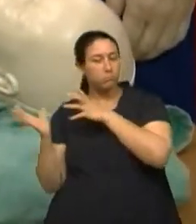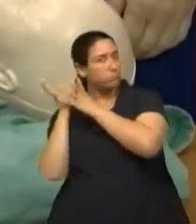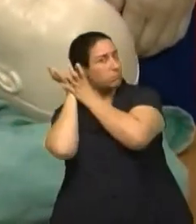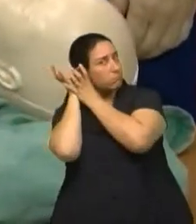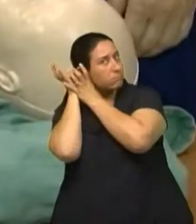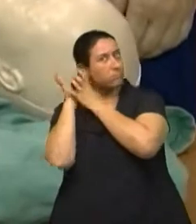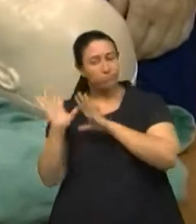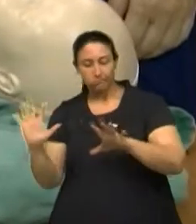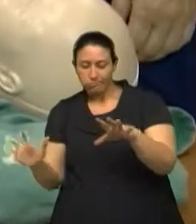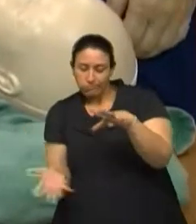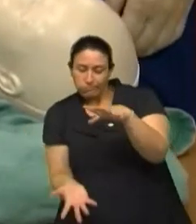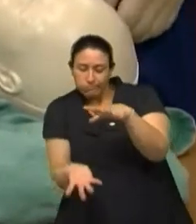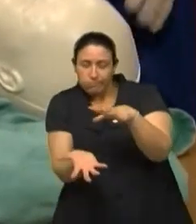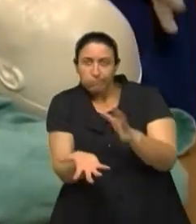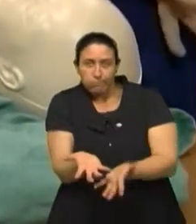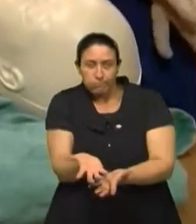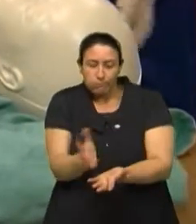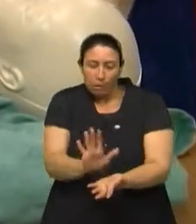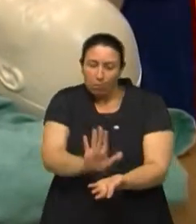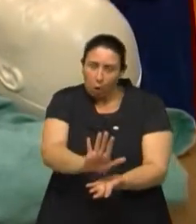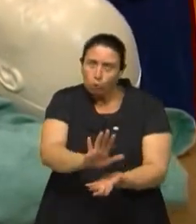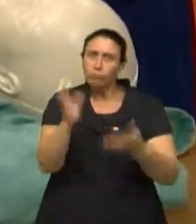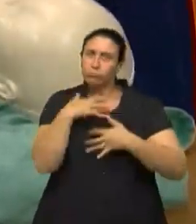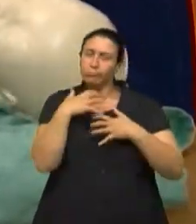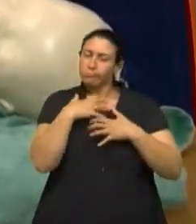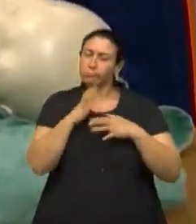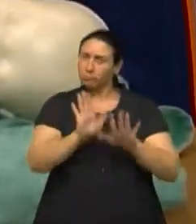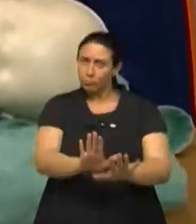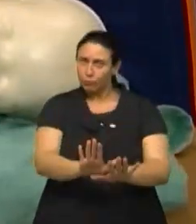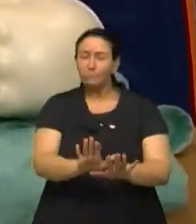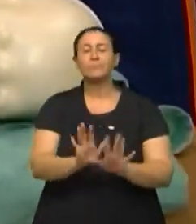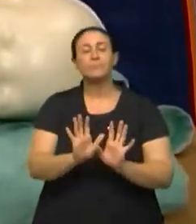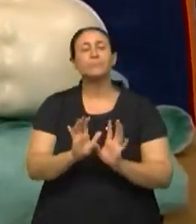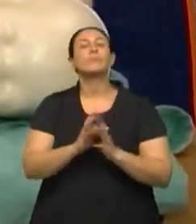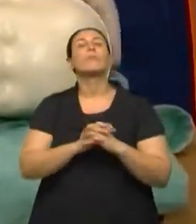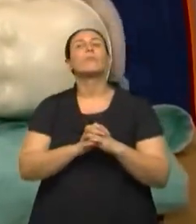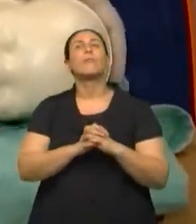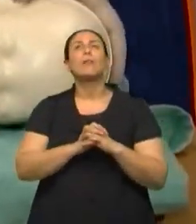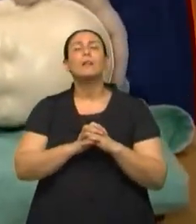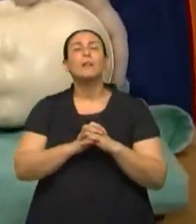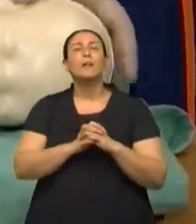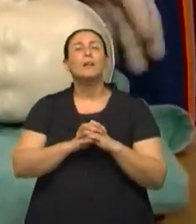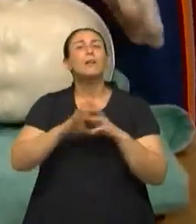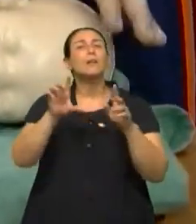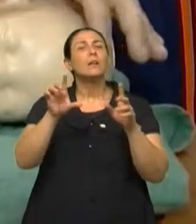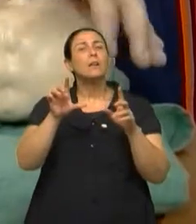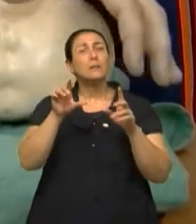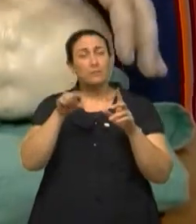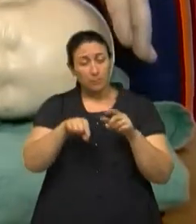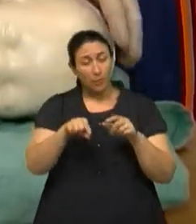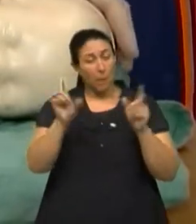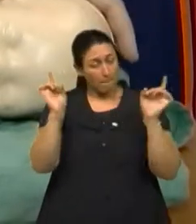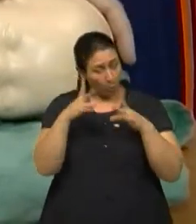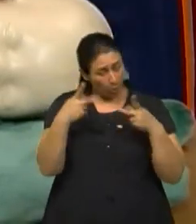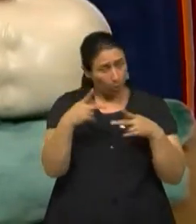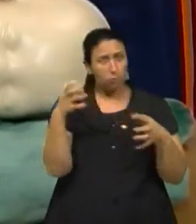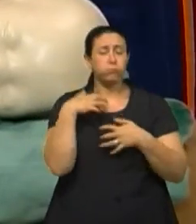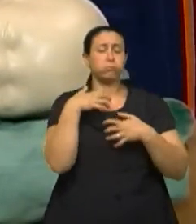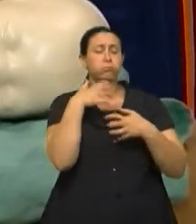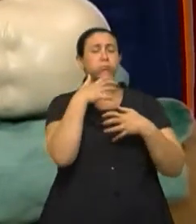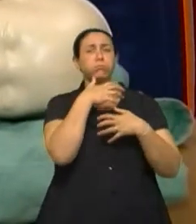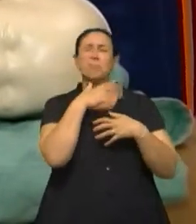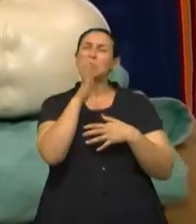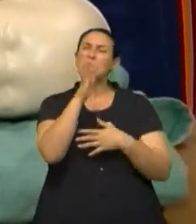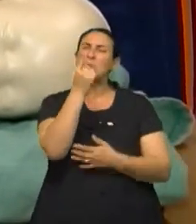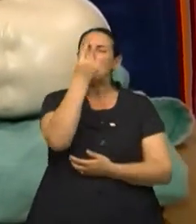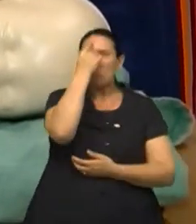no piso, né? Ela vai estar caída, né? No piso. Deixa ela ter as contraturas. Em geral, é